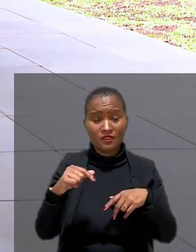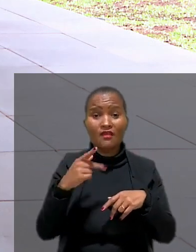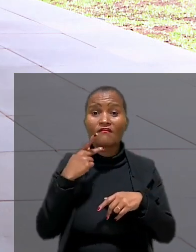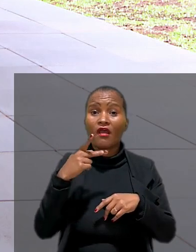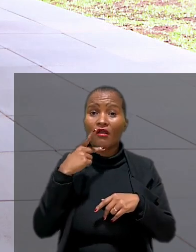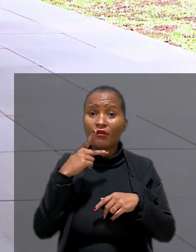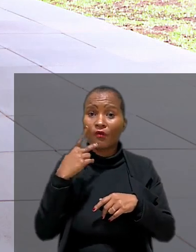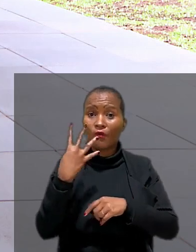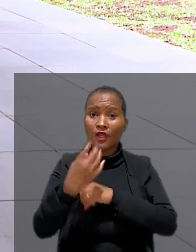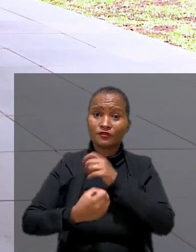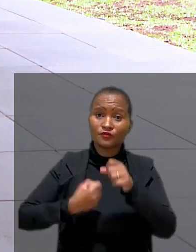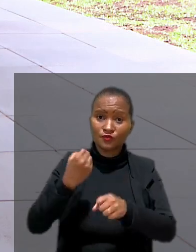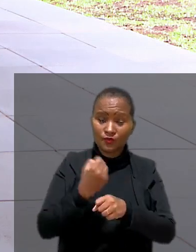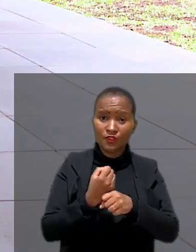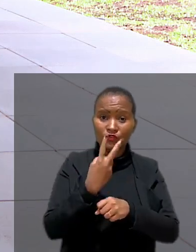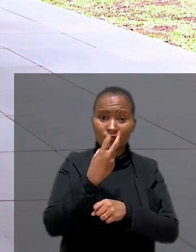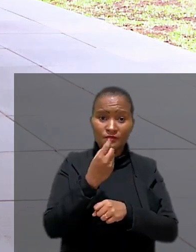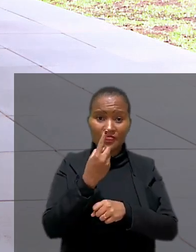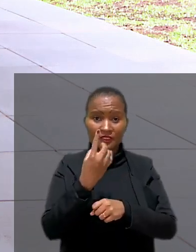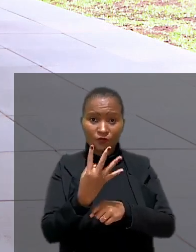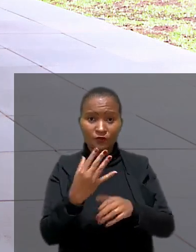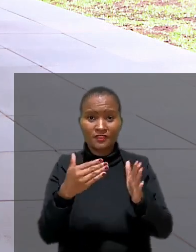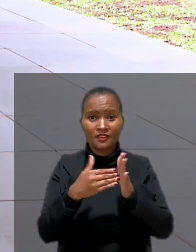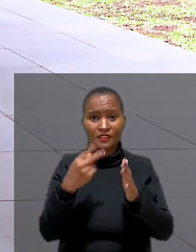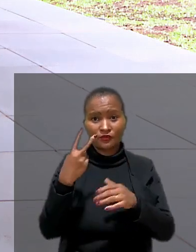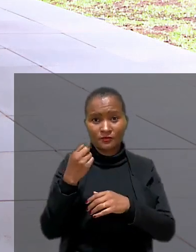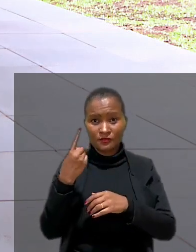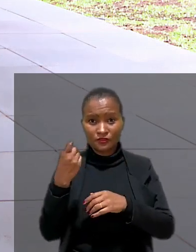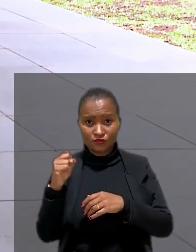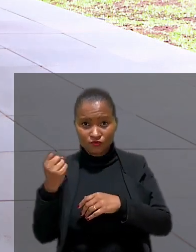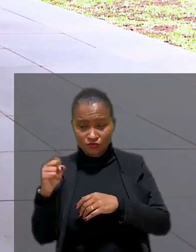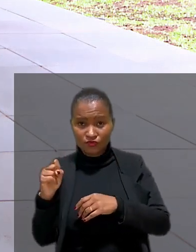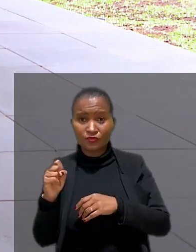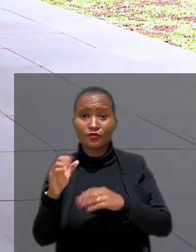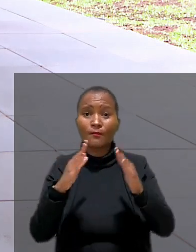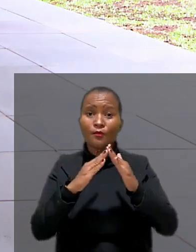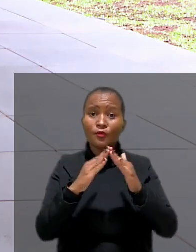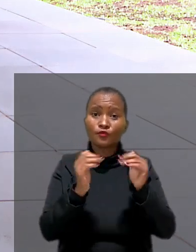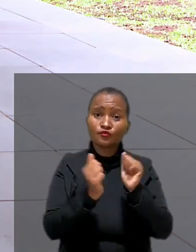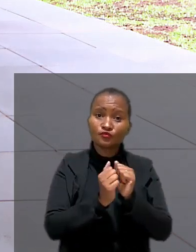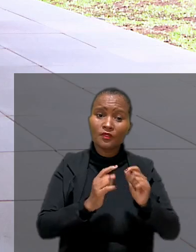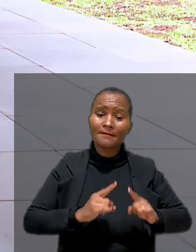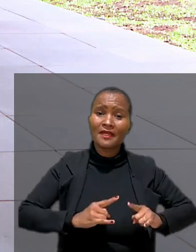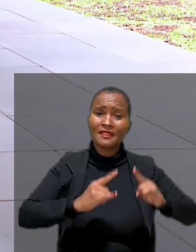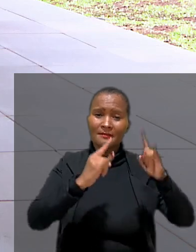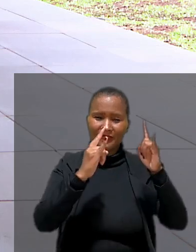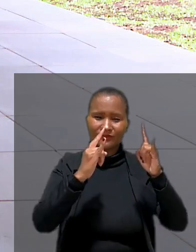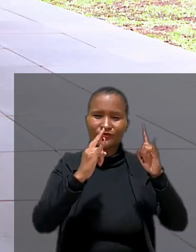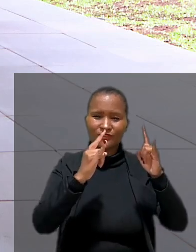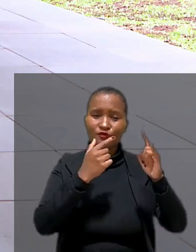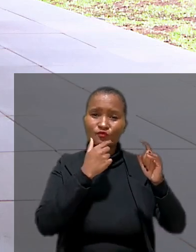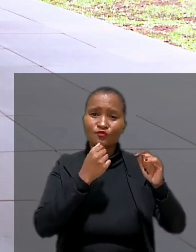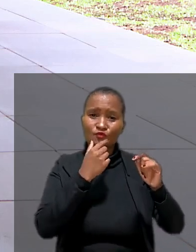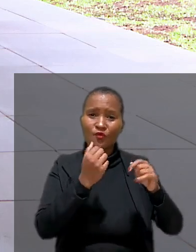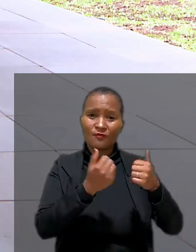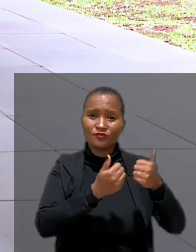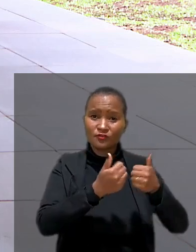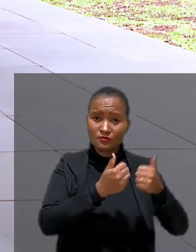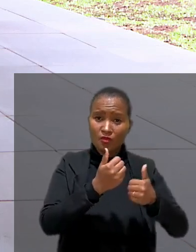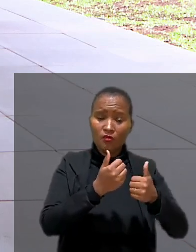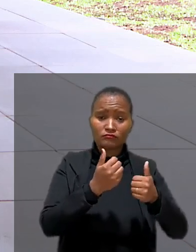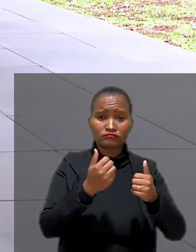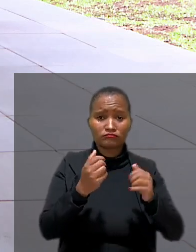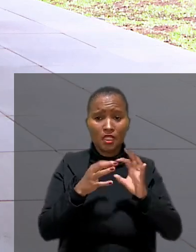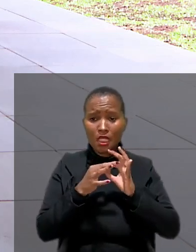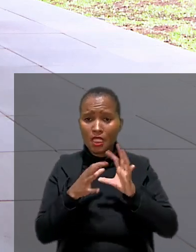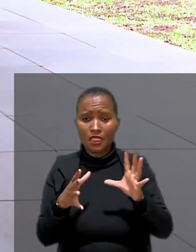Relatou que por mais de quatro anos, entre 2014 e 2018, morou no apartamento do atleta em Moscou. E que durante esse período